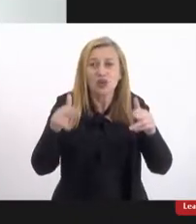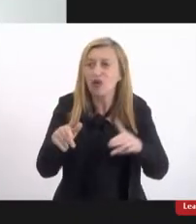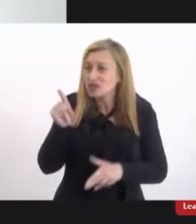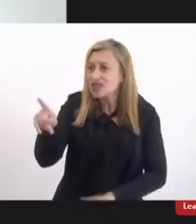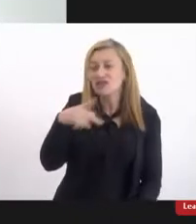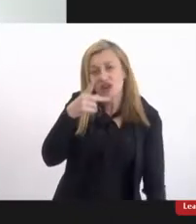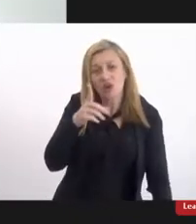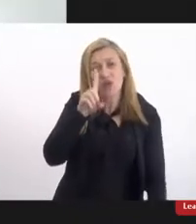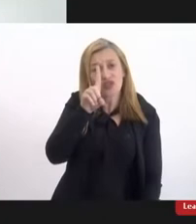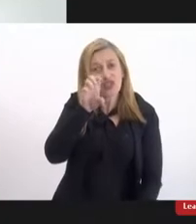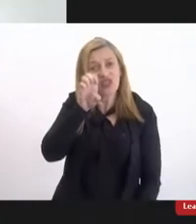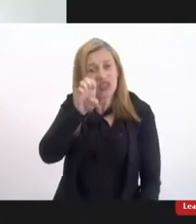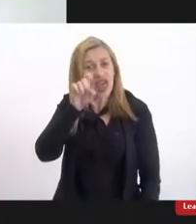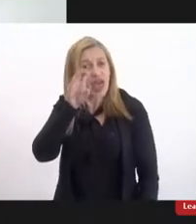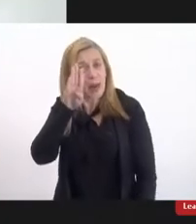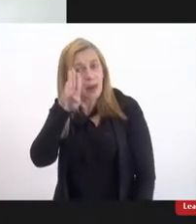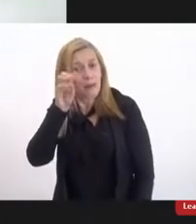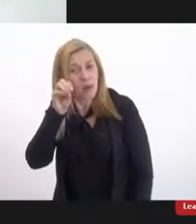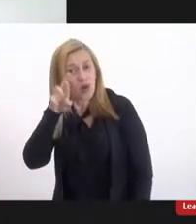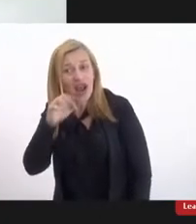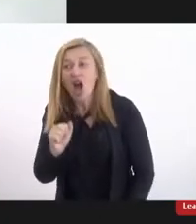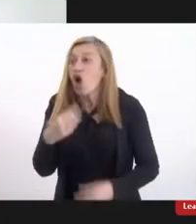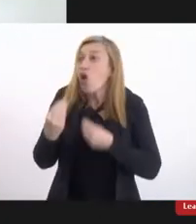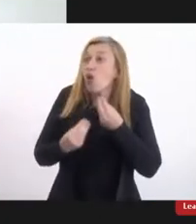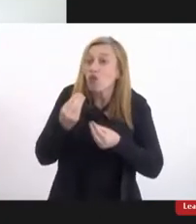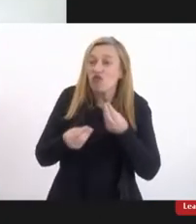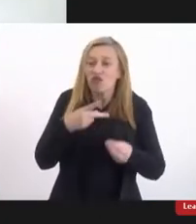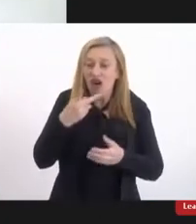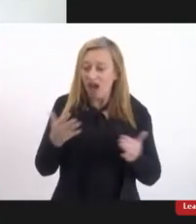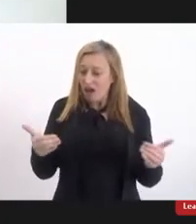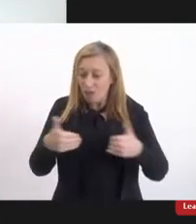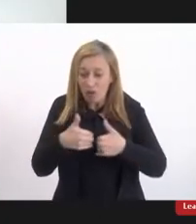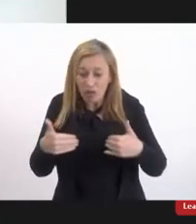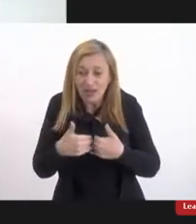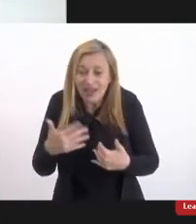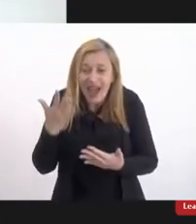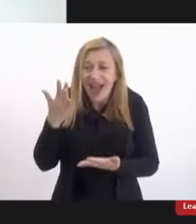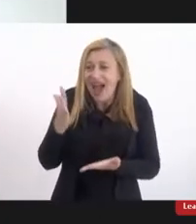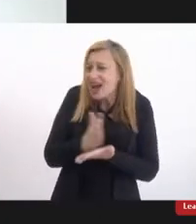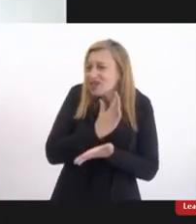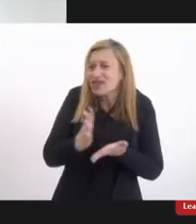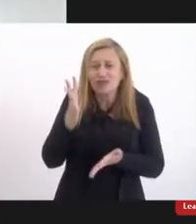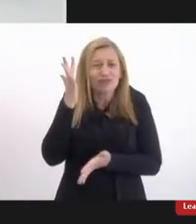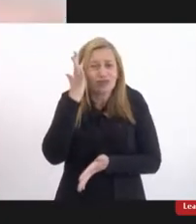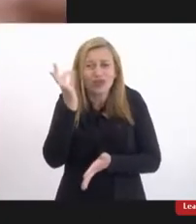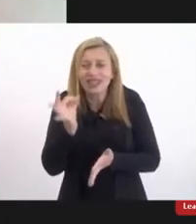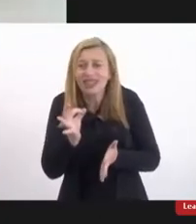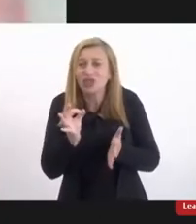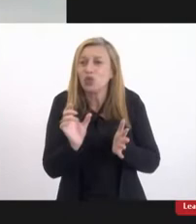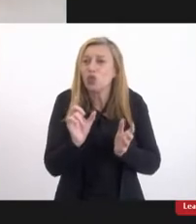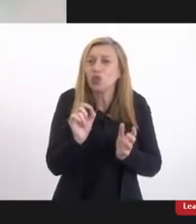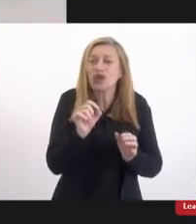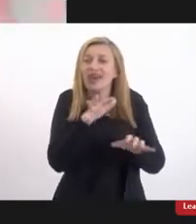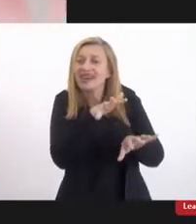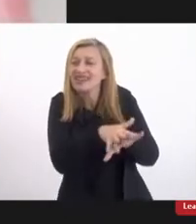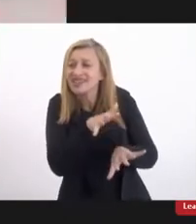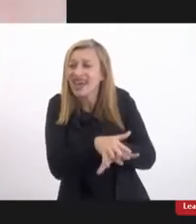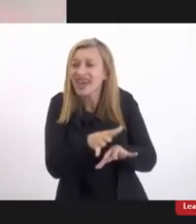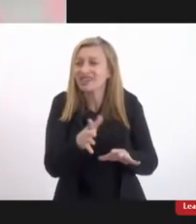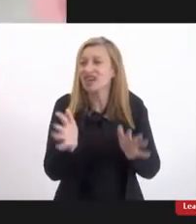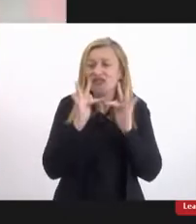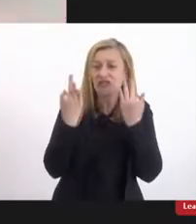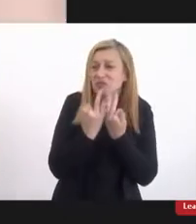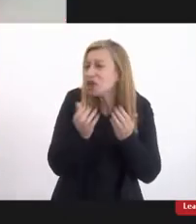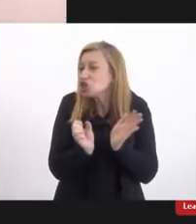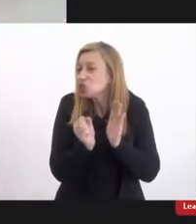Débora como é que eu vou dizer pra uma autista que ela às vezes nem entende o que é sexo porque a família não quis dizer pra ela